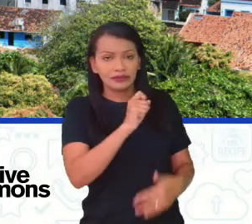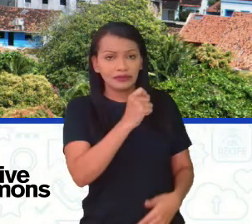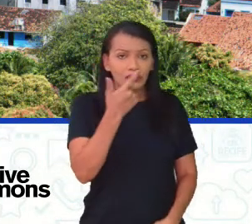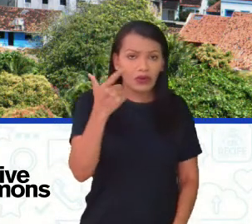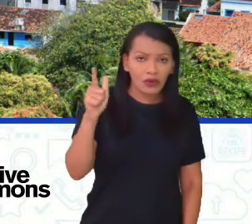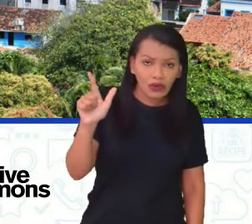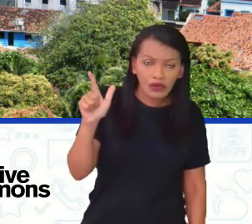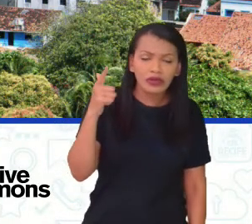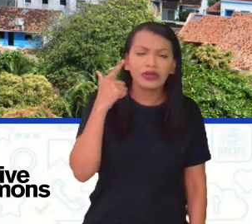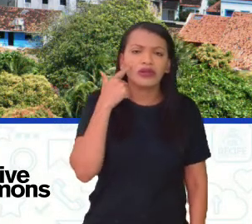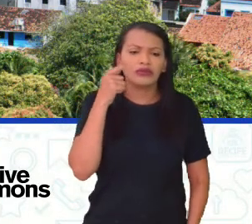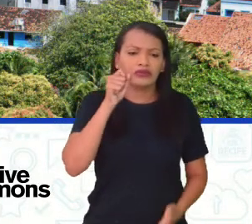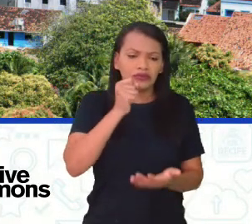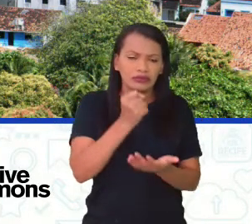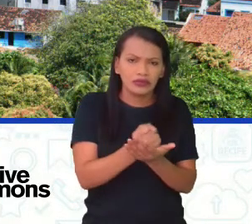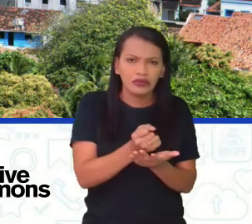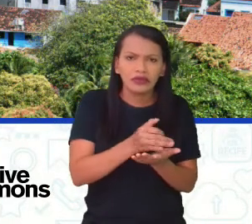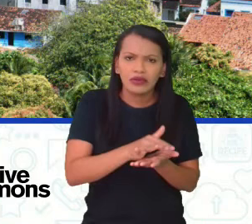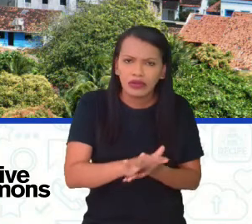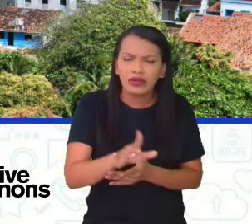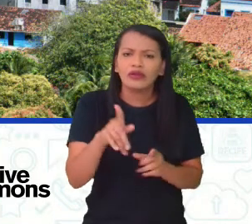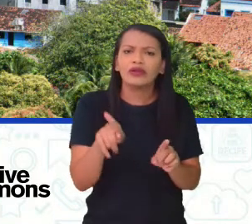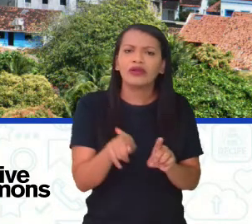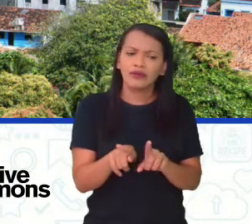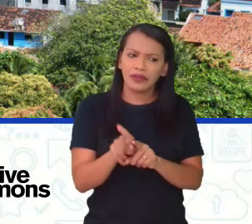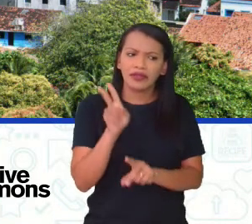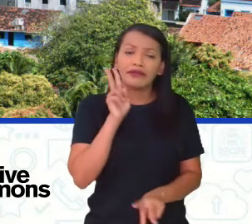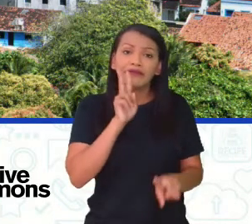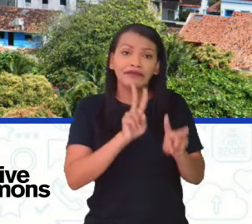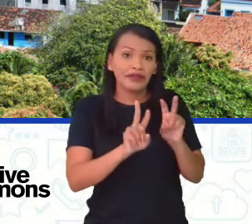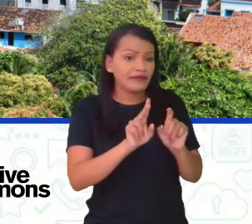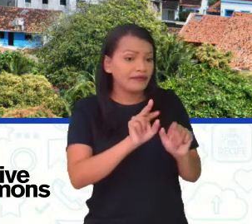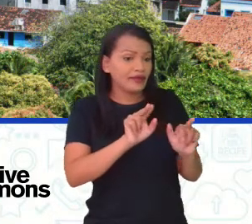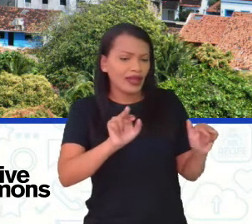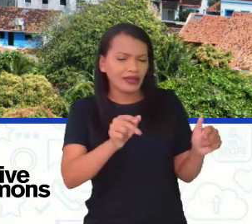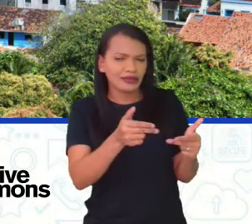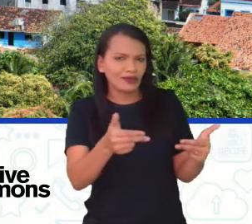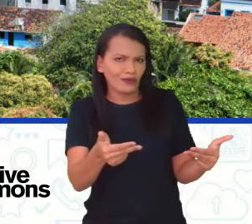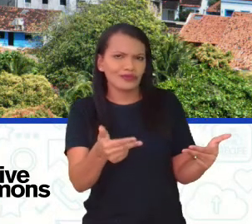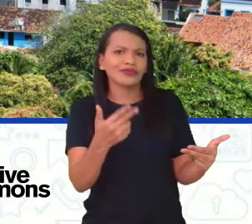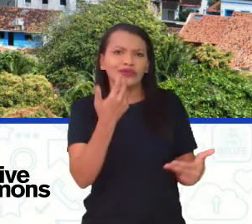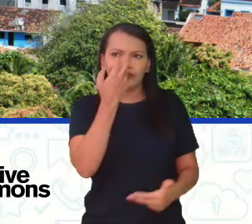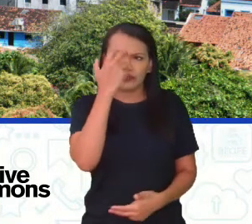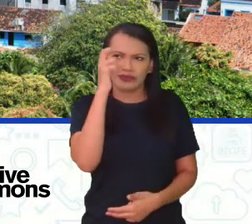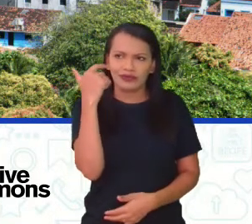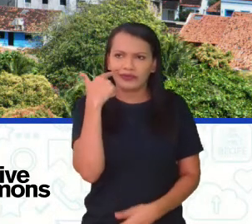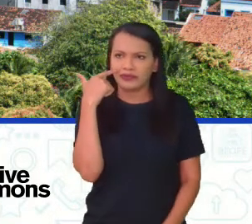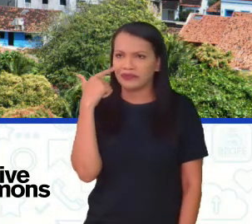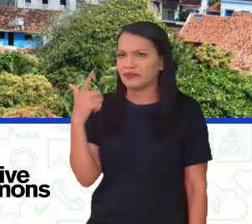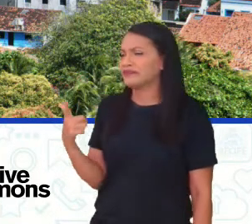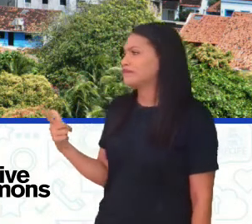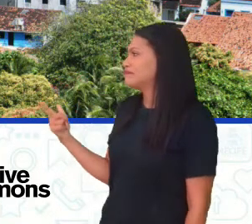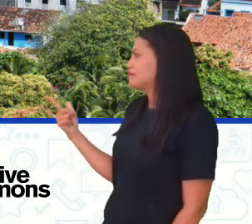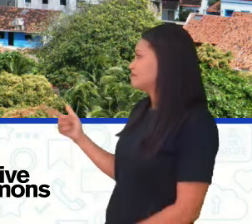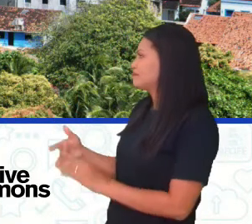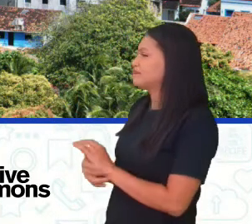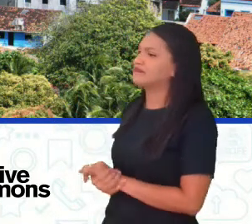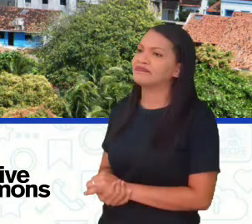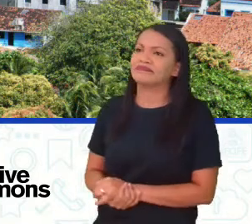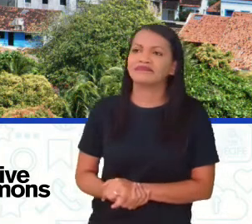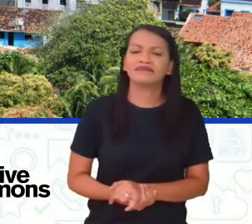a gente vê bastante nesse ambiente cultural. Exatamente. Olha aí, o alto da sépa funciona. A pistola linda